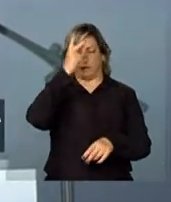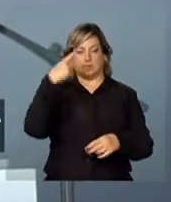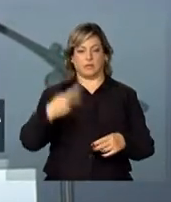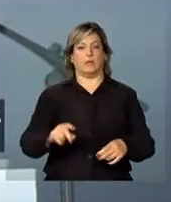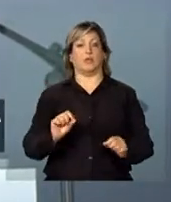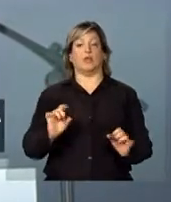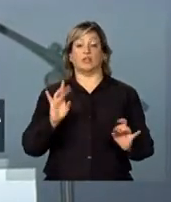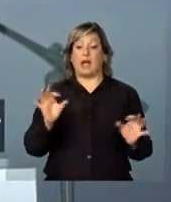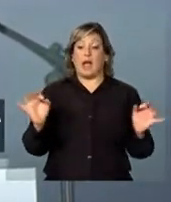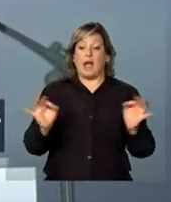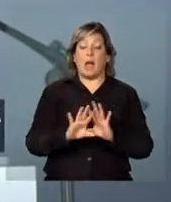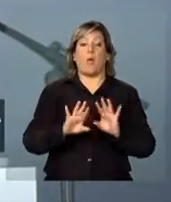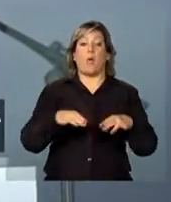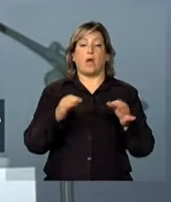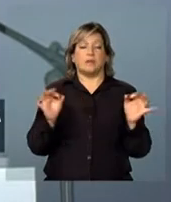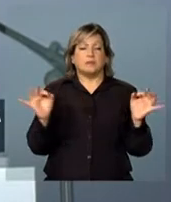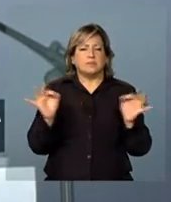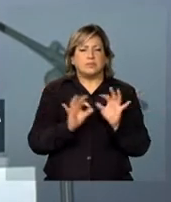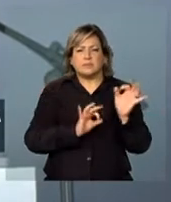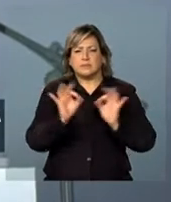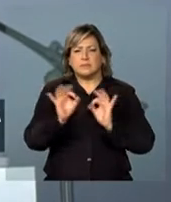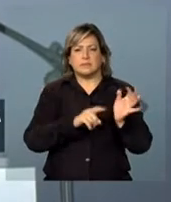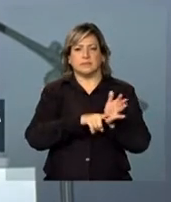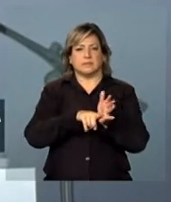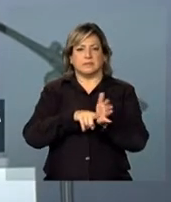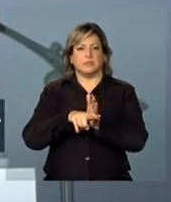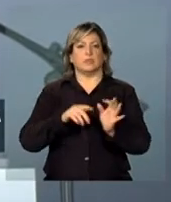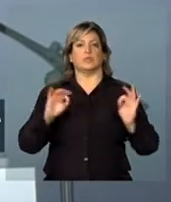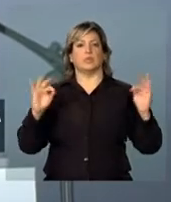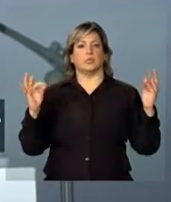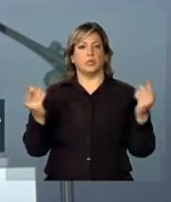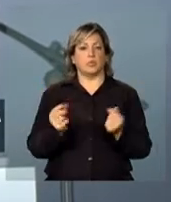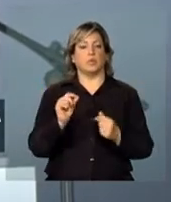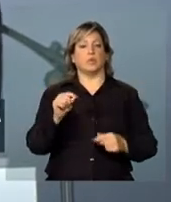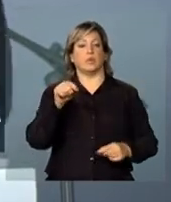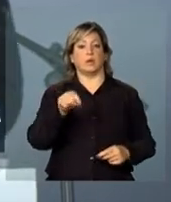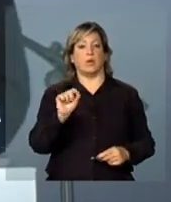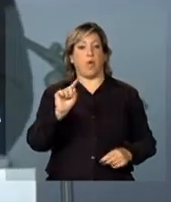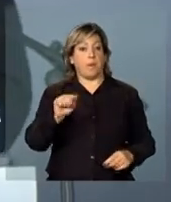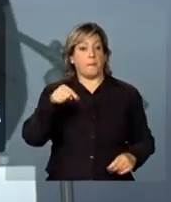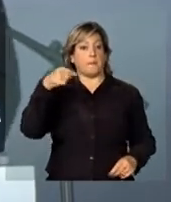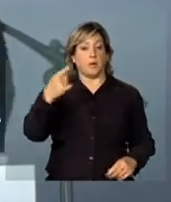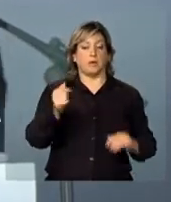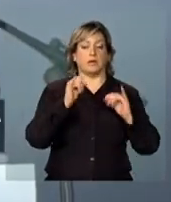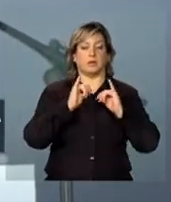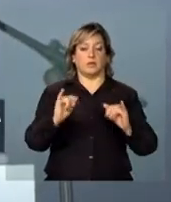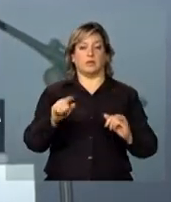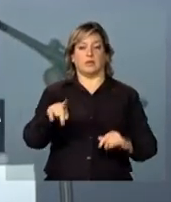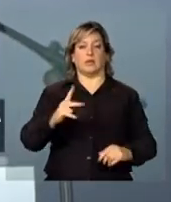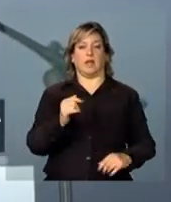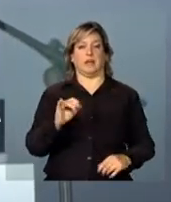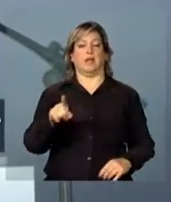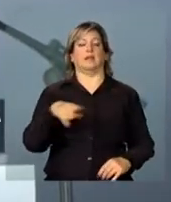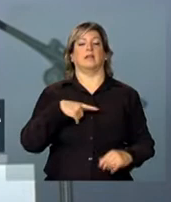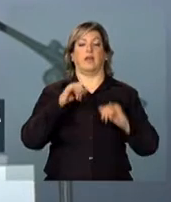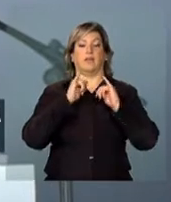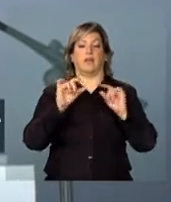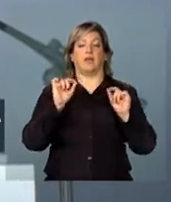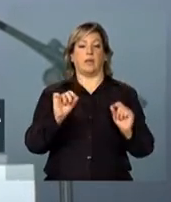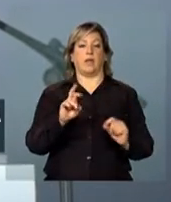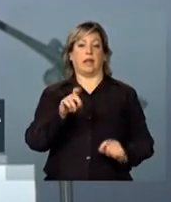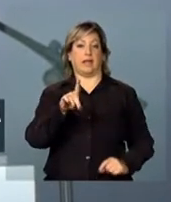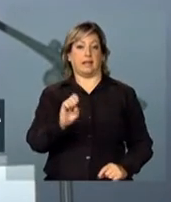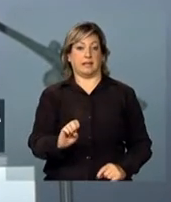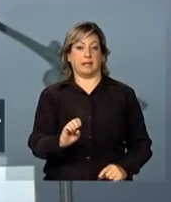quando tiver desenhado detalhe por detalhe daquele que é o próximo anúncio do prefeito Fernando Haddad na área da saúde, que a